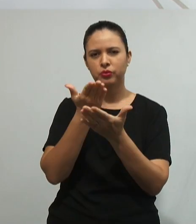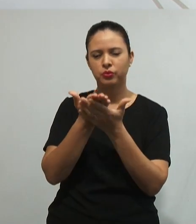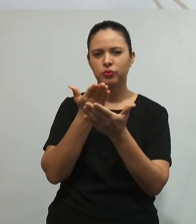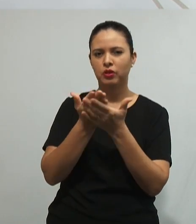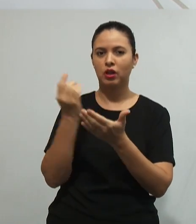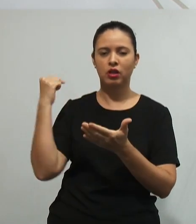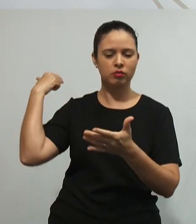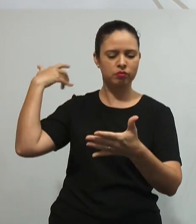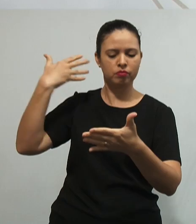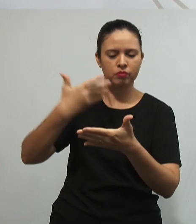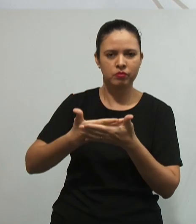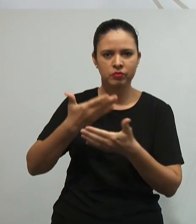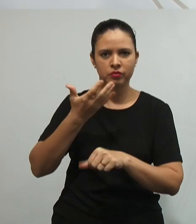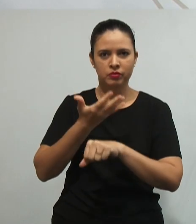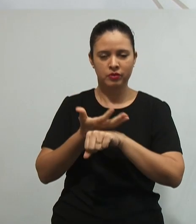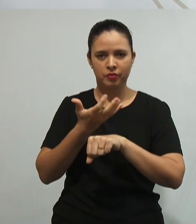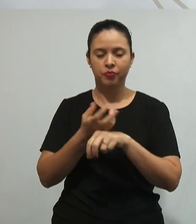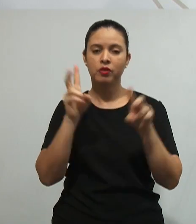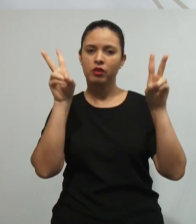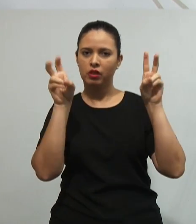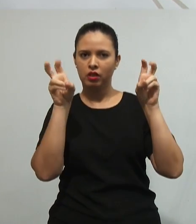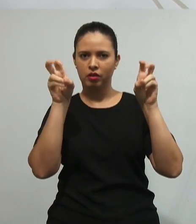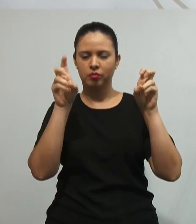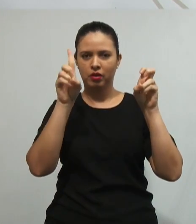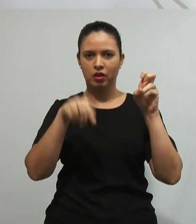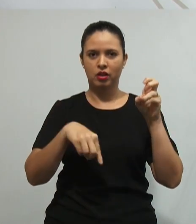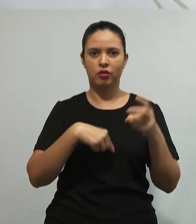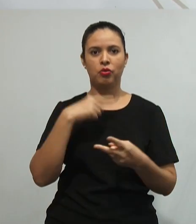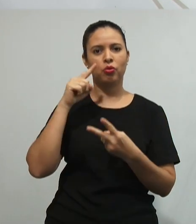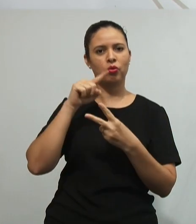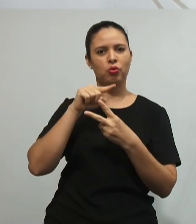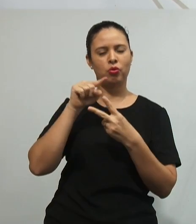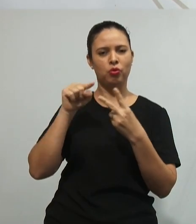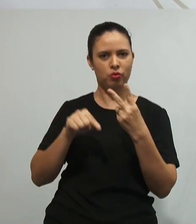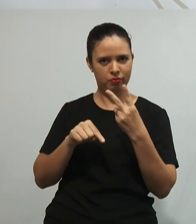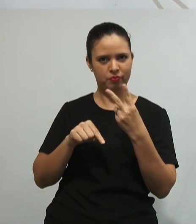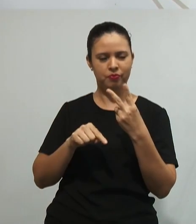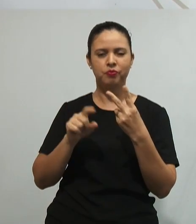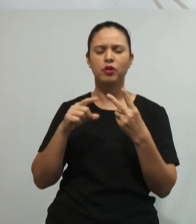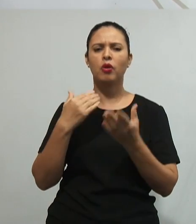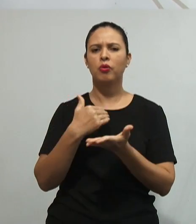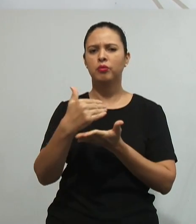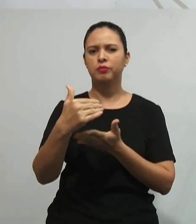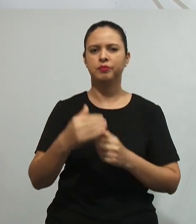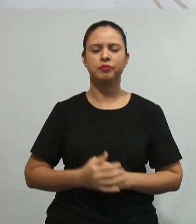nessa disciplina. O título do poema é 2 e o poema começa assim.